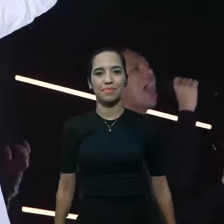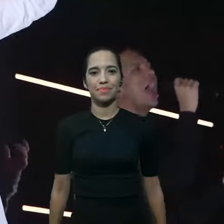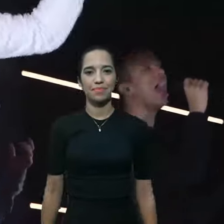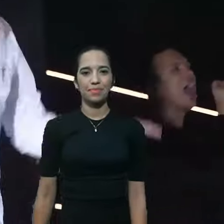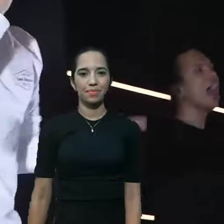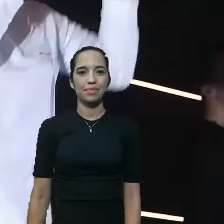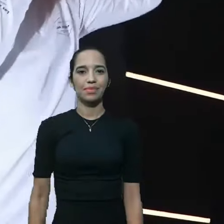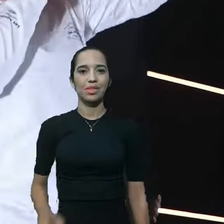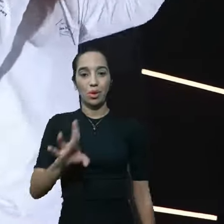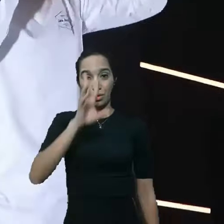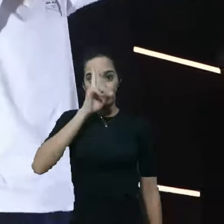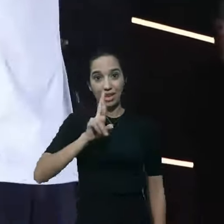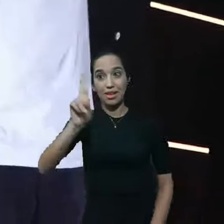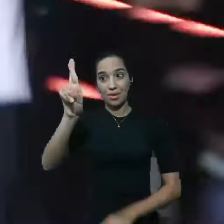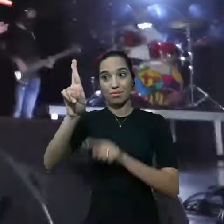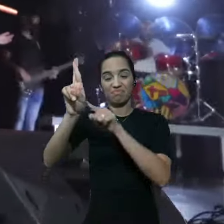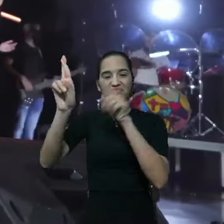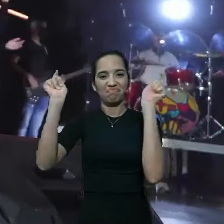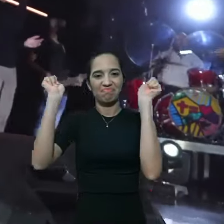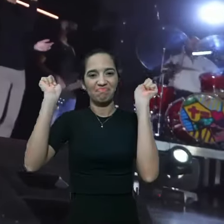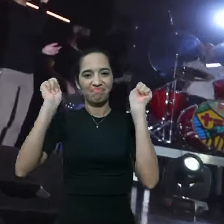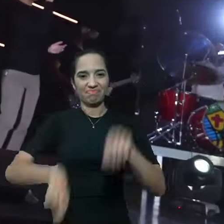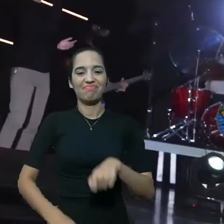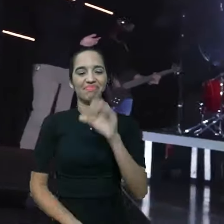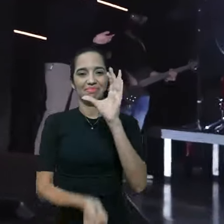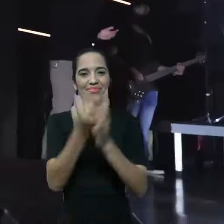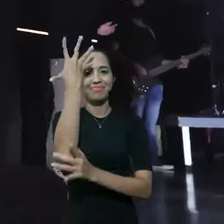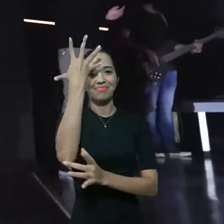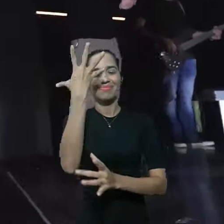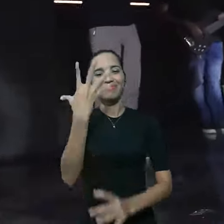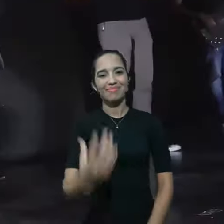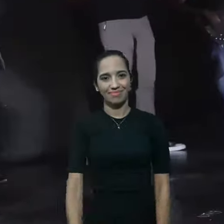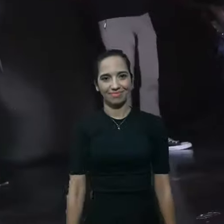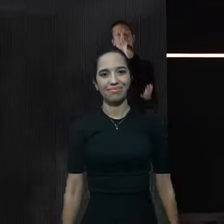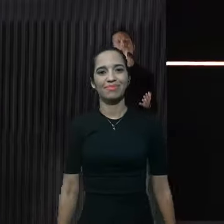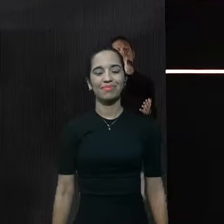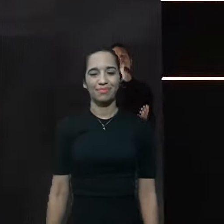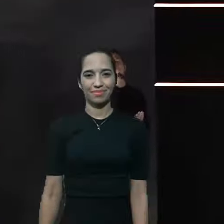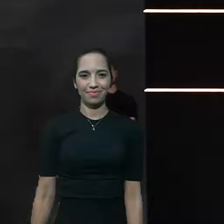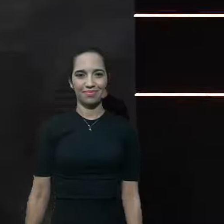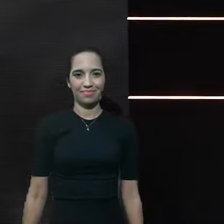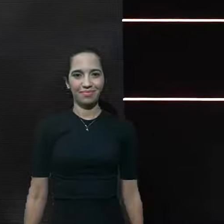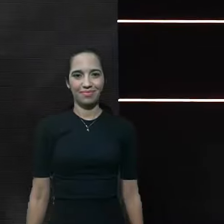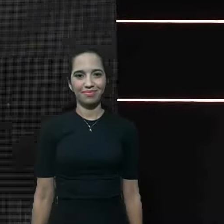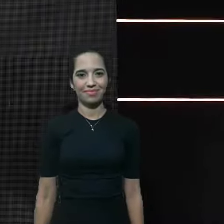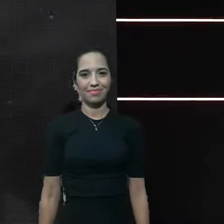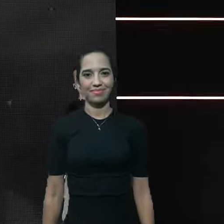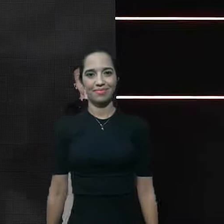só o Senhor pode fazer a